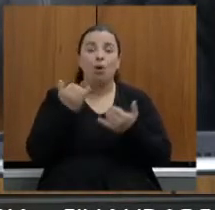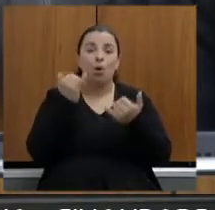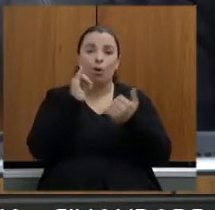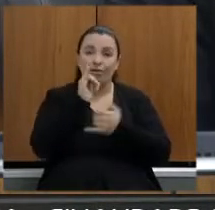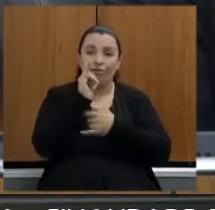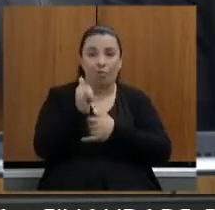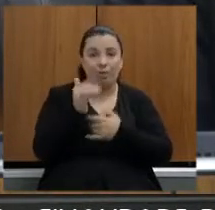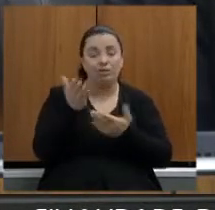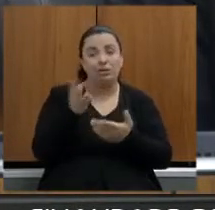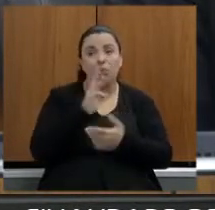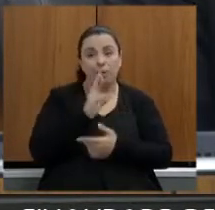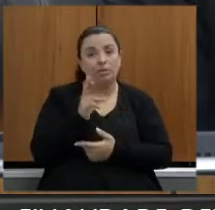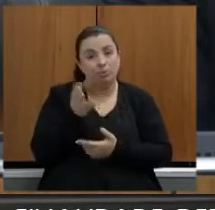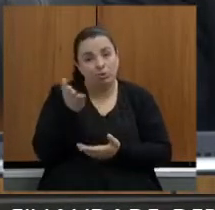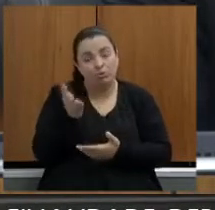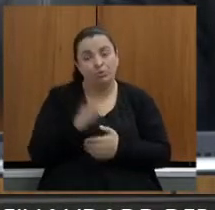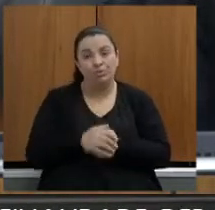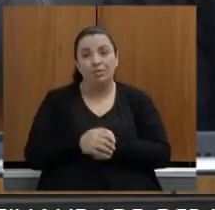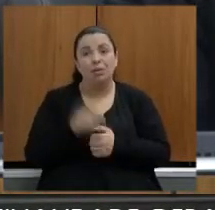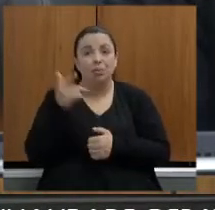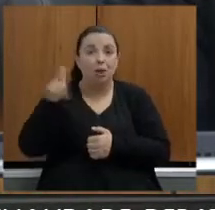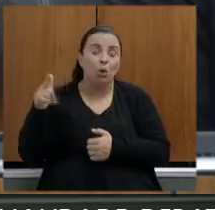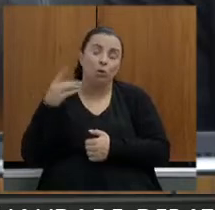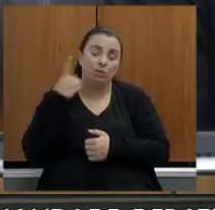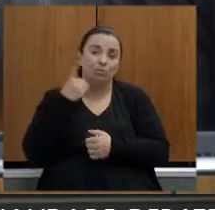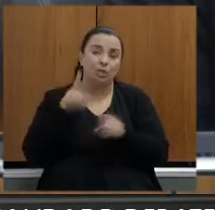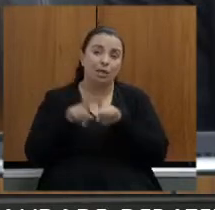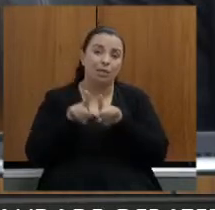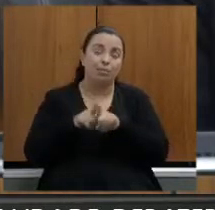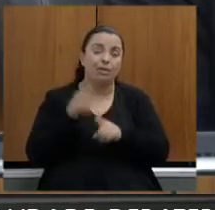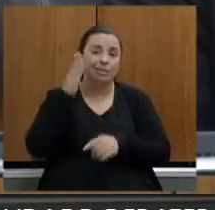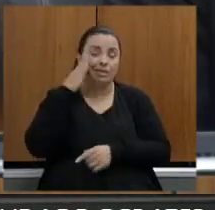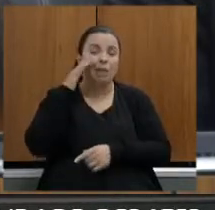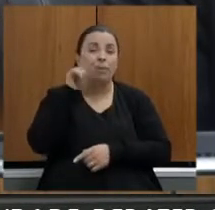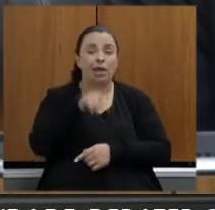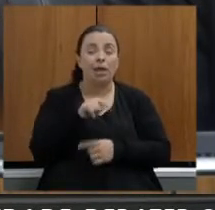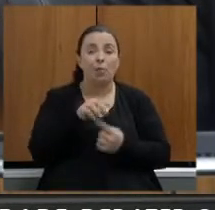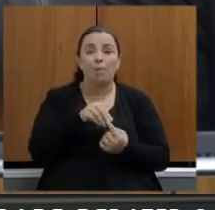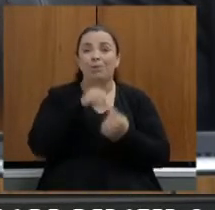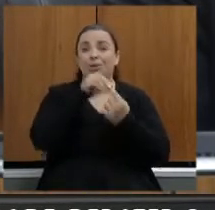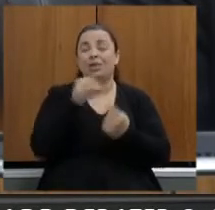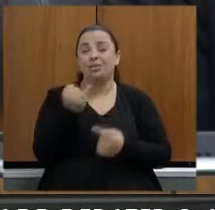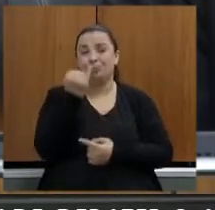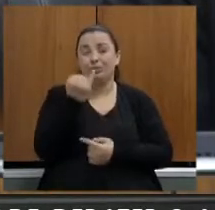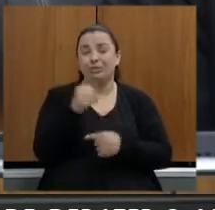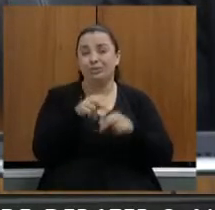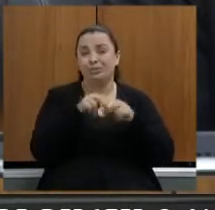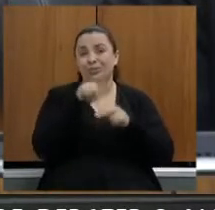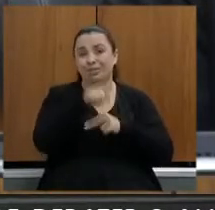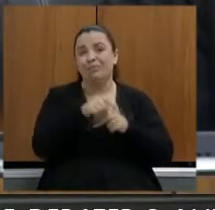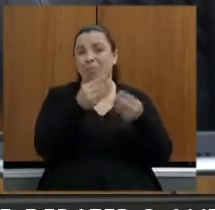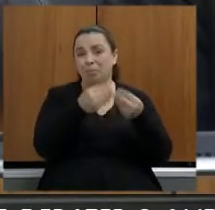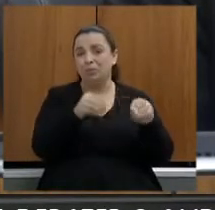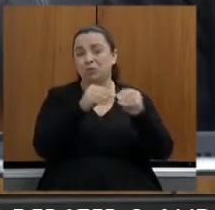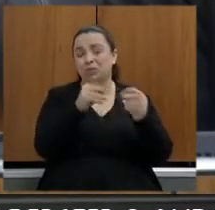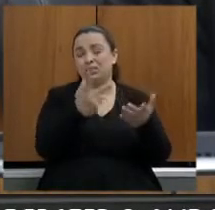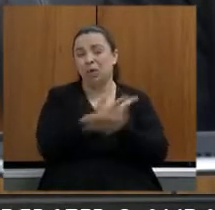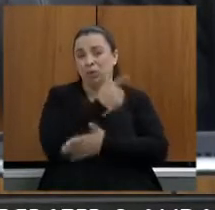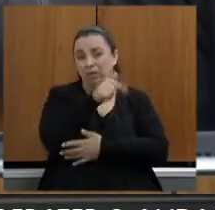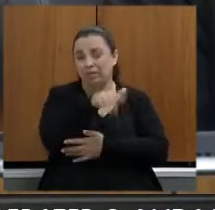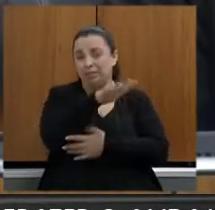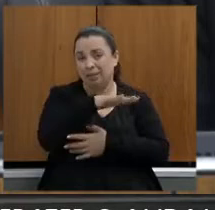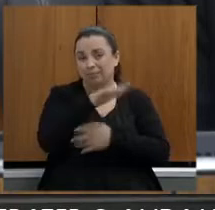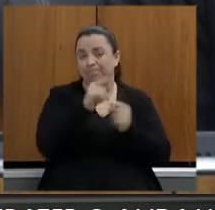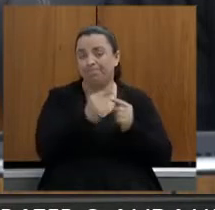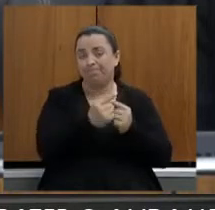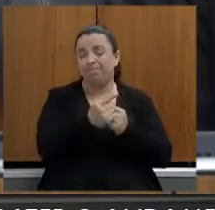e para os demais deputados a gente sabe que é uma prioridade importante da área atingida com relação a sua pergunta específica de como